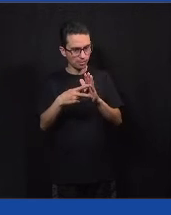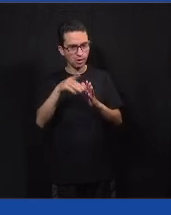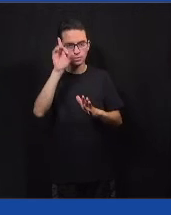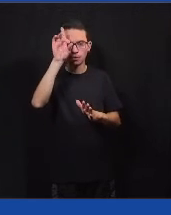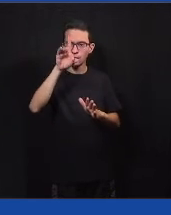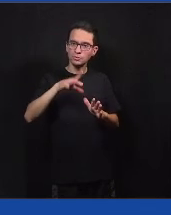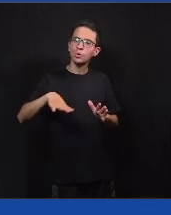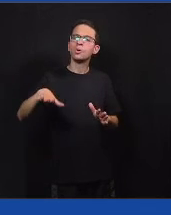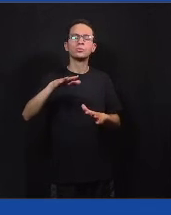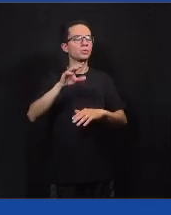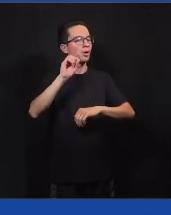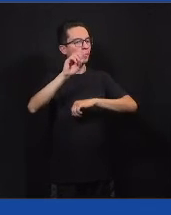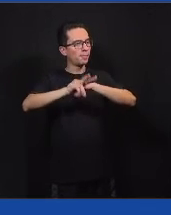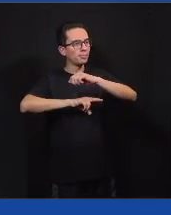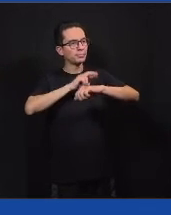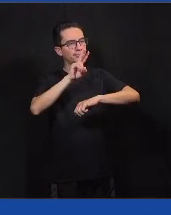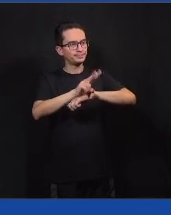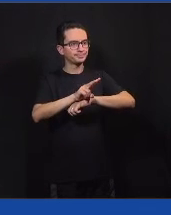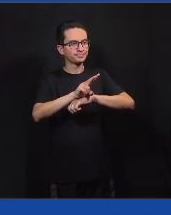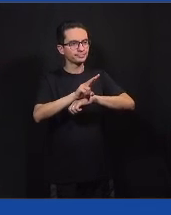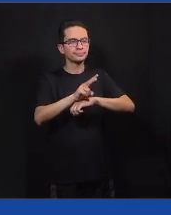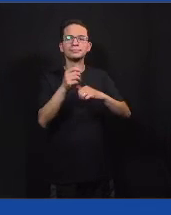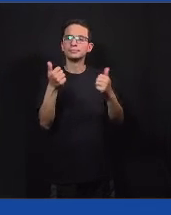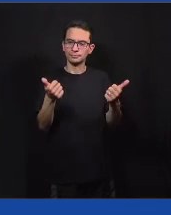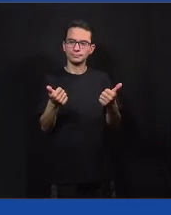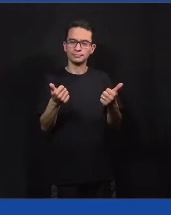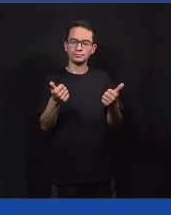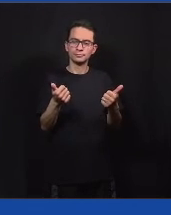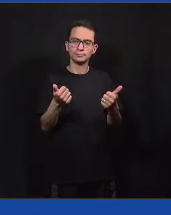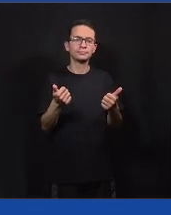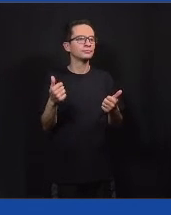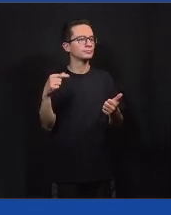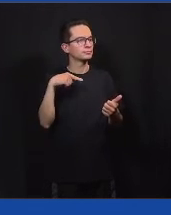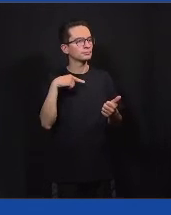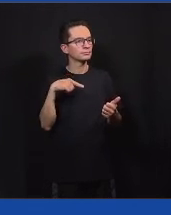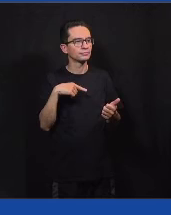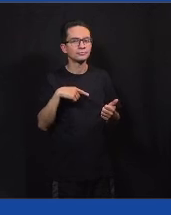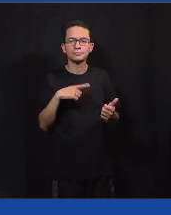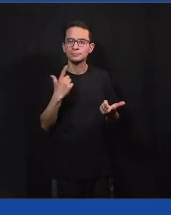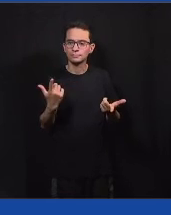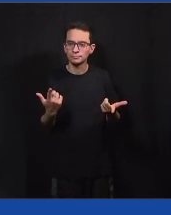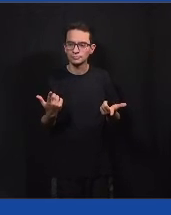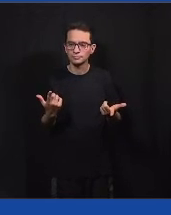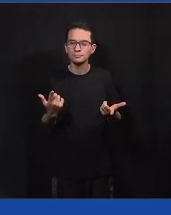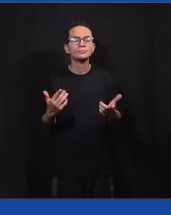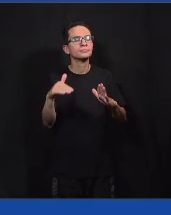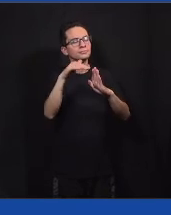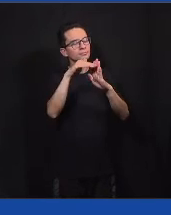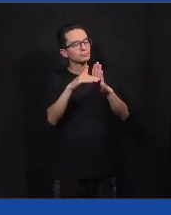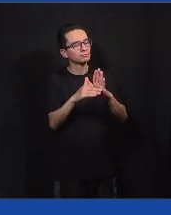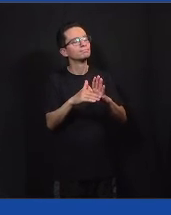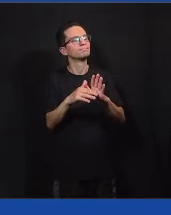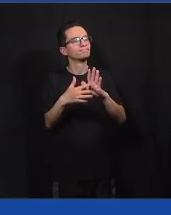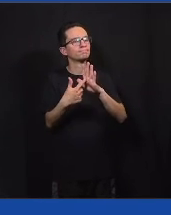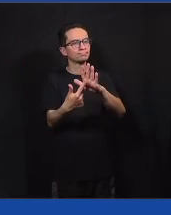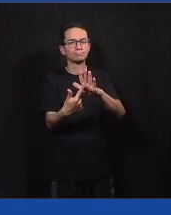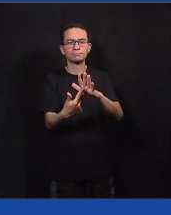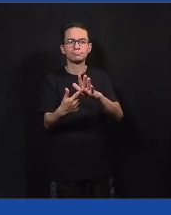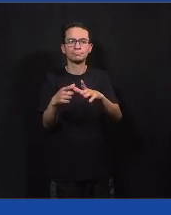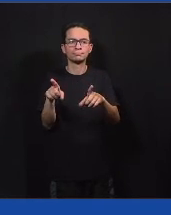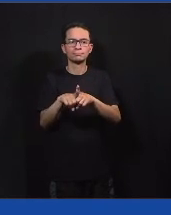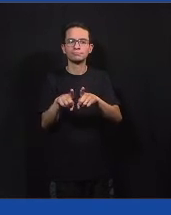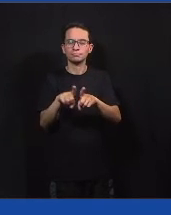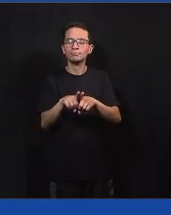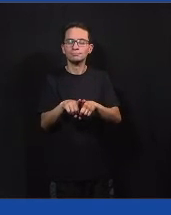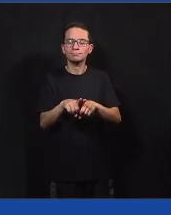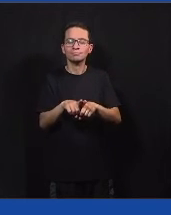Sustentáveis na primeira edição e tem o programa de embaixadores também, né Pedro? Isso, abri o microfone para